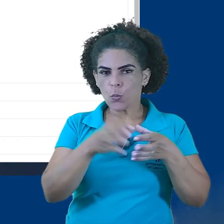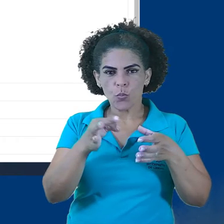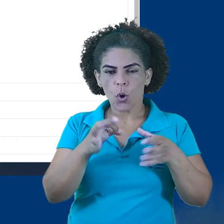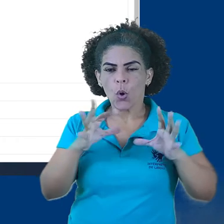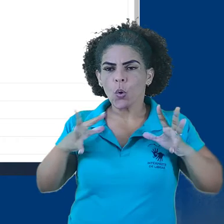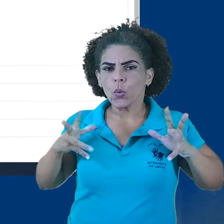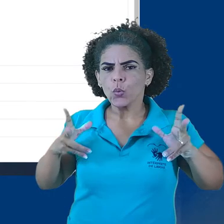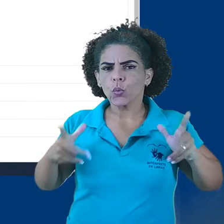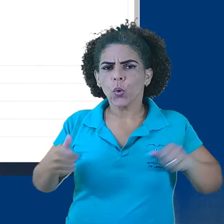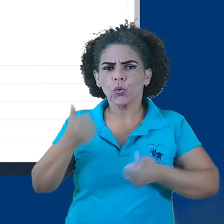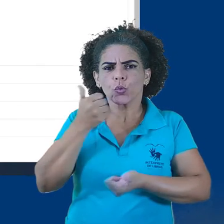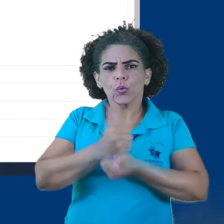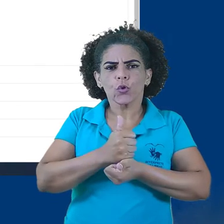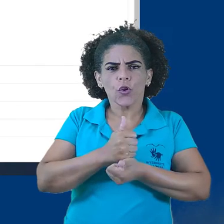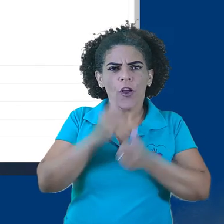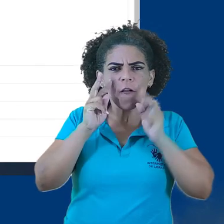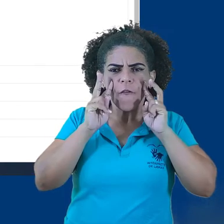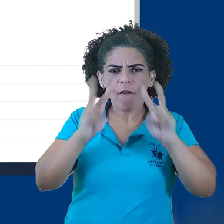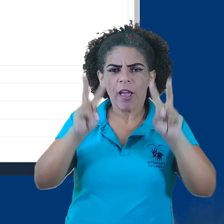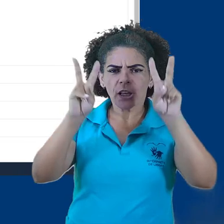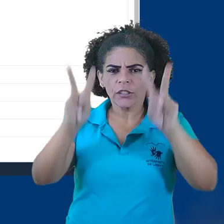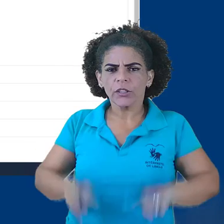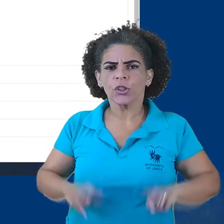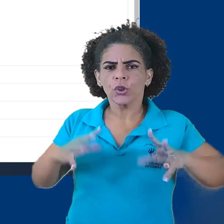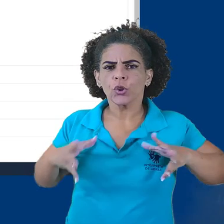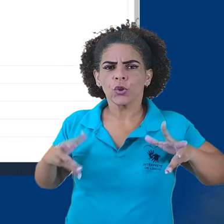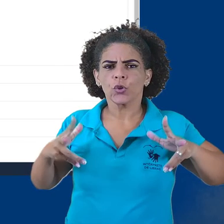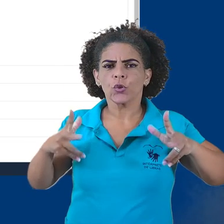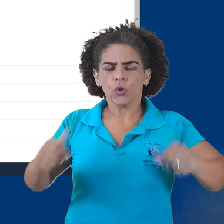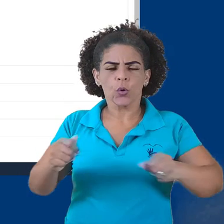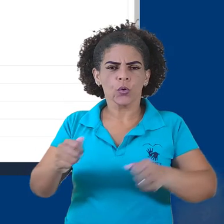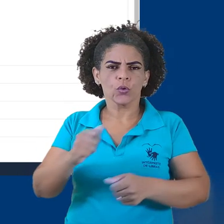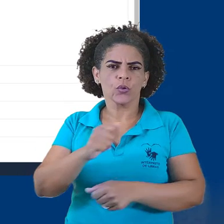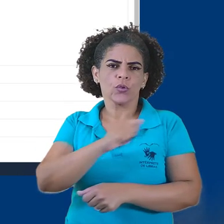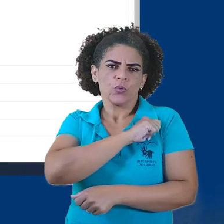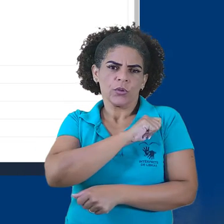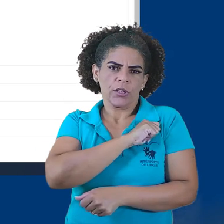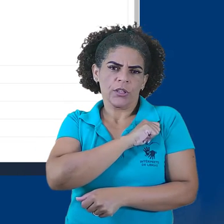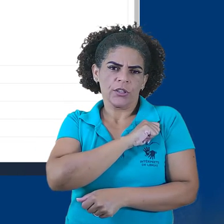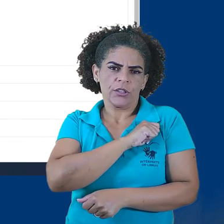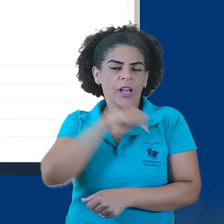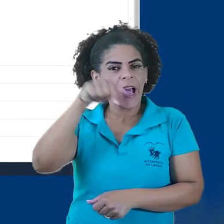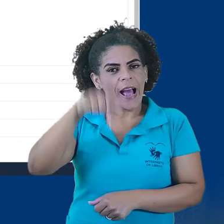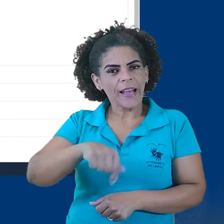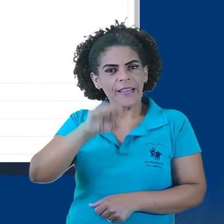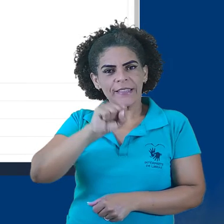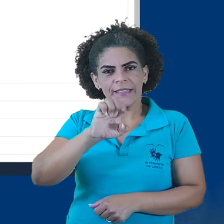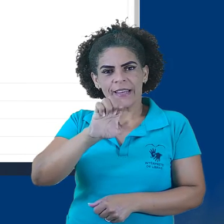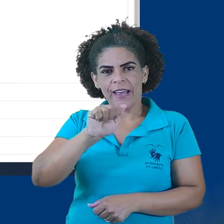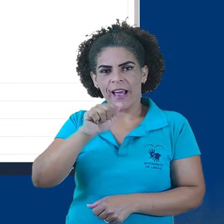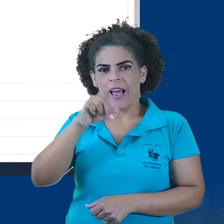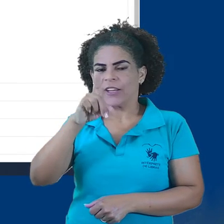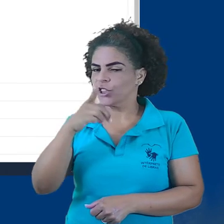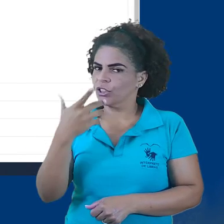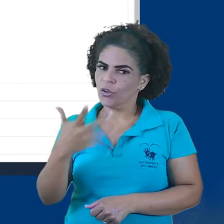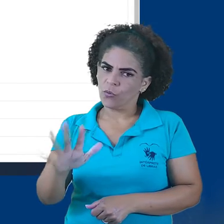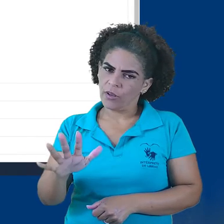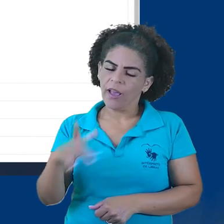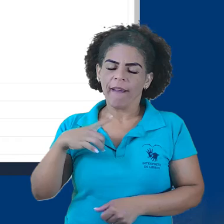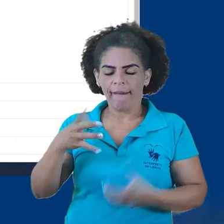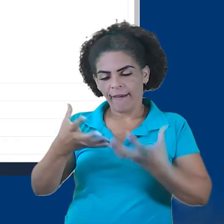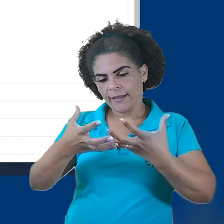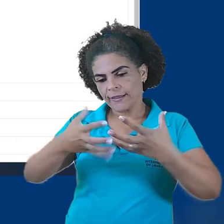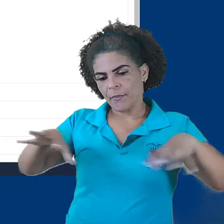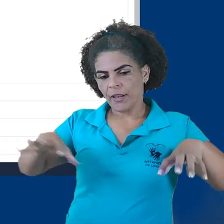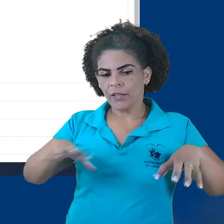pertencem. Se eu escolher nenhum grupo, todos os tutores vão poder ver todos os estudantes. Por padrão, não é o que a